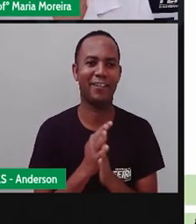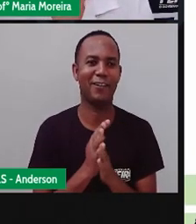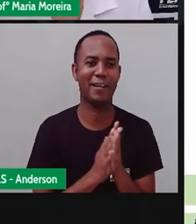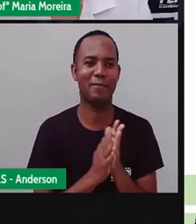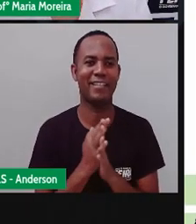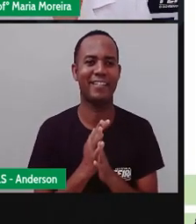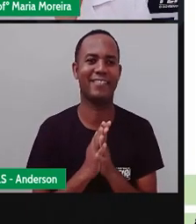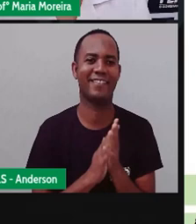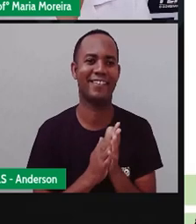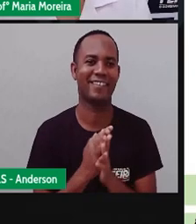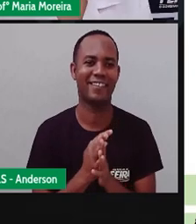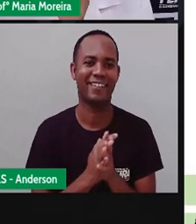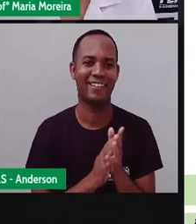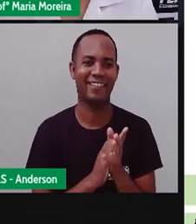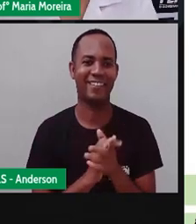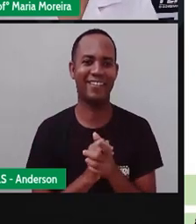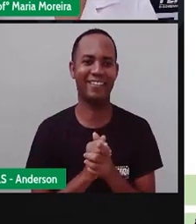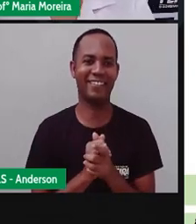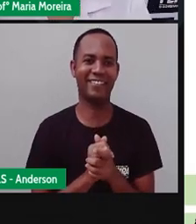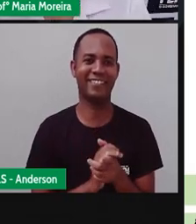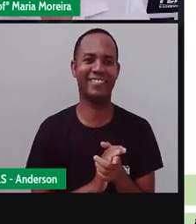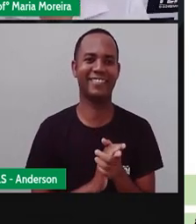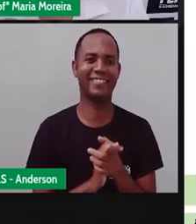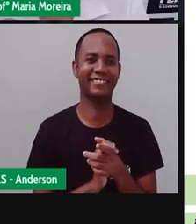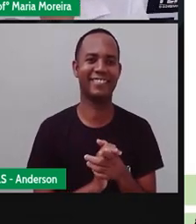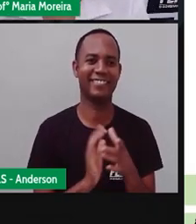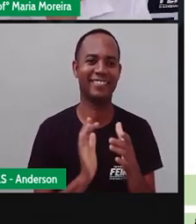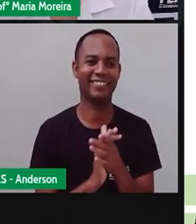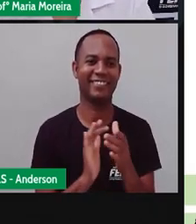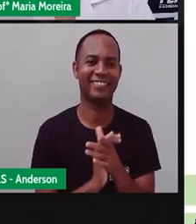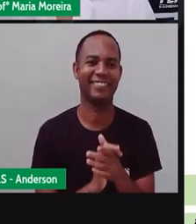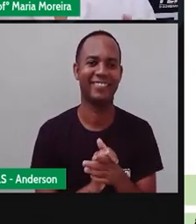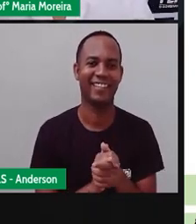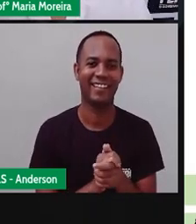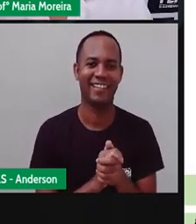Você tem que morar aqui. Ai, meu Deus!